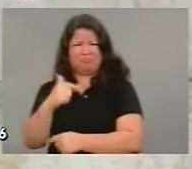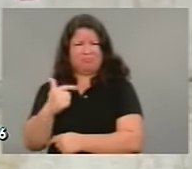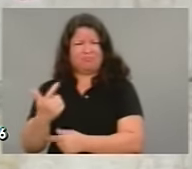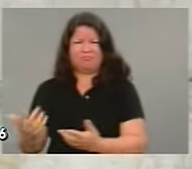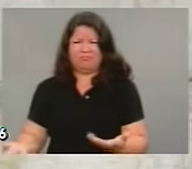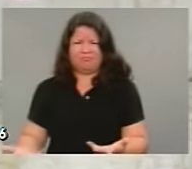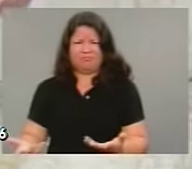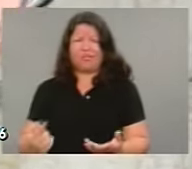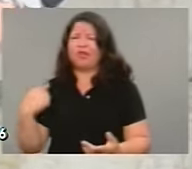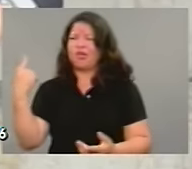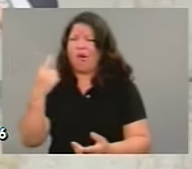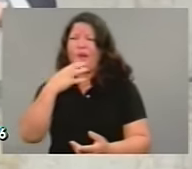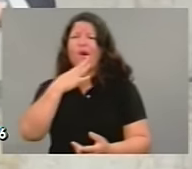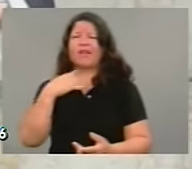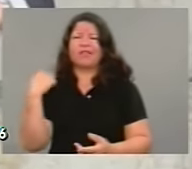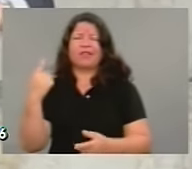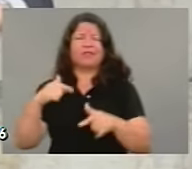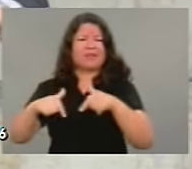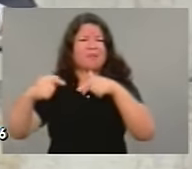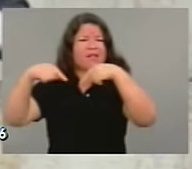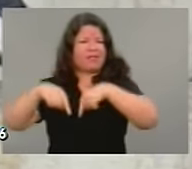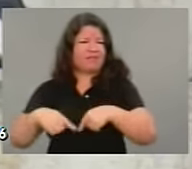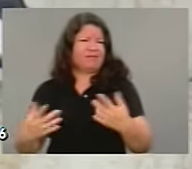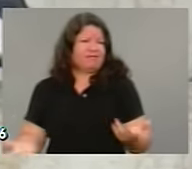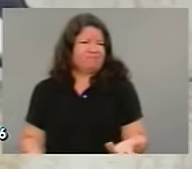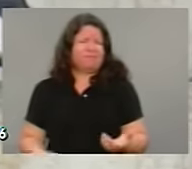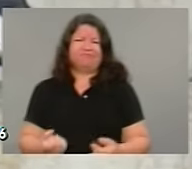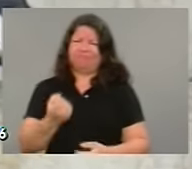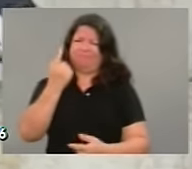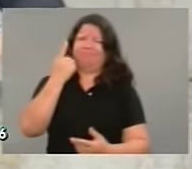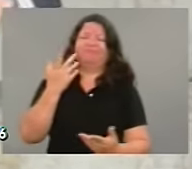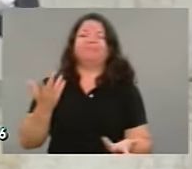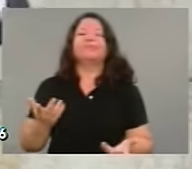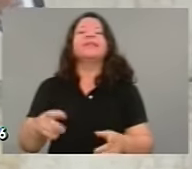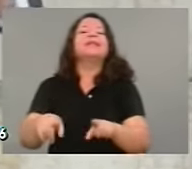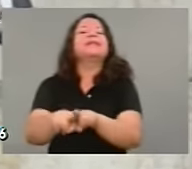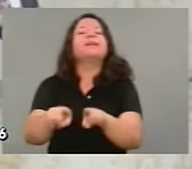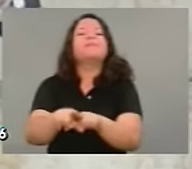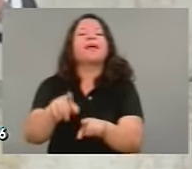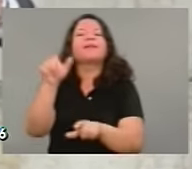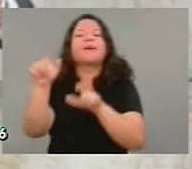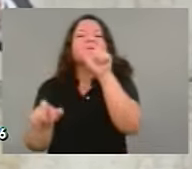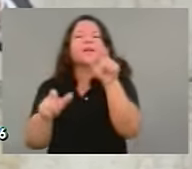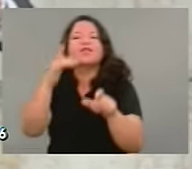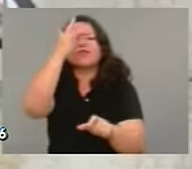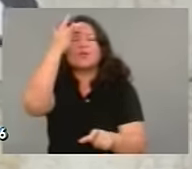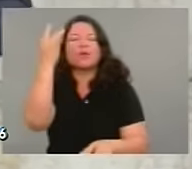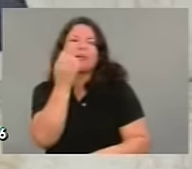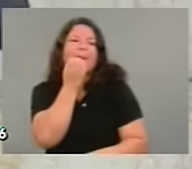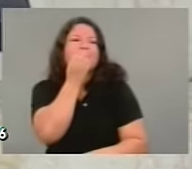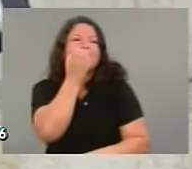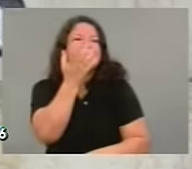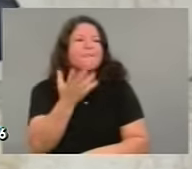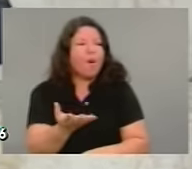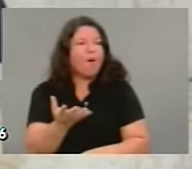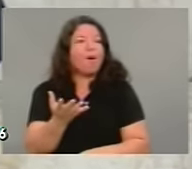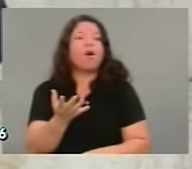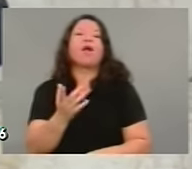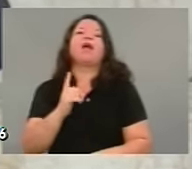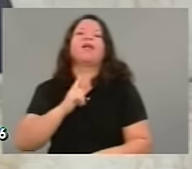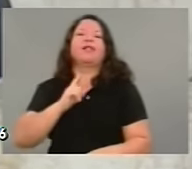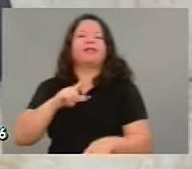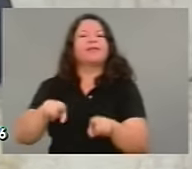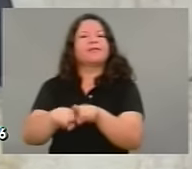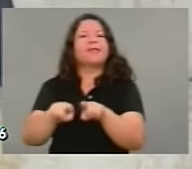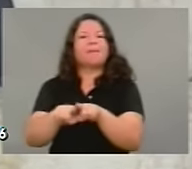Excelência que também, graças também às pessoas boas que também tem na rede que divulgaram em massa